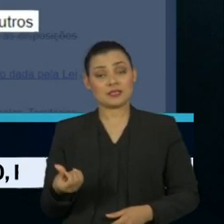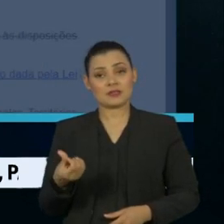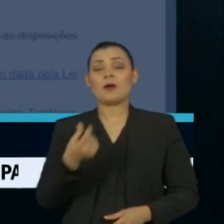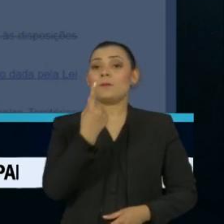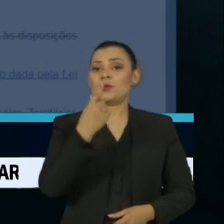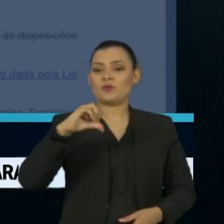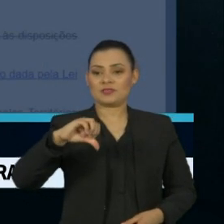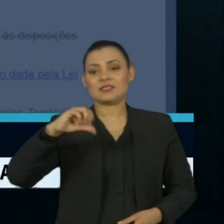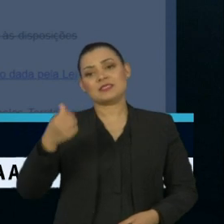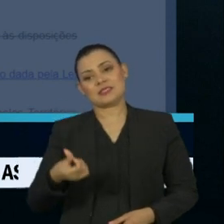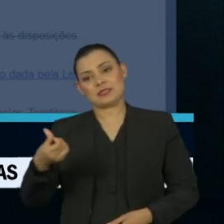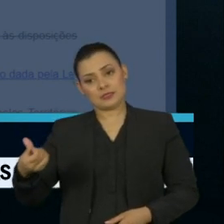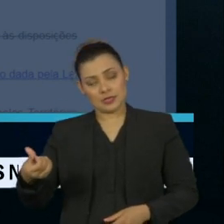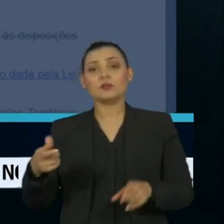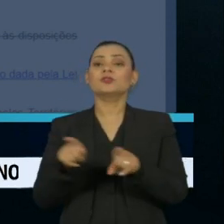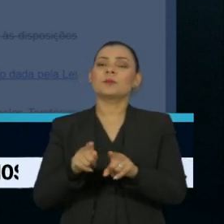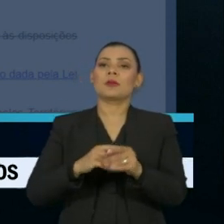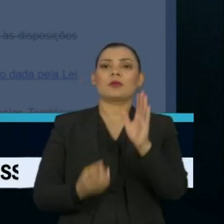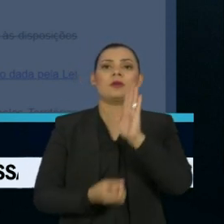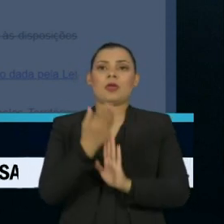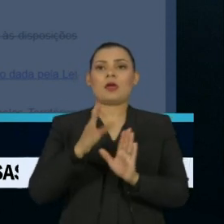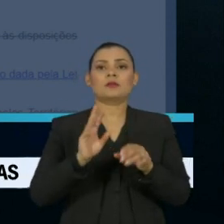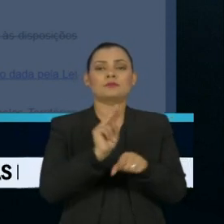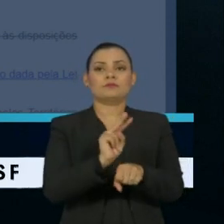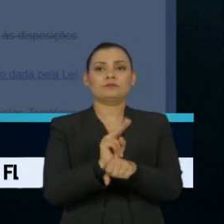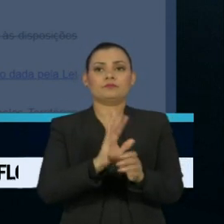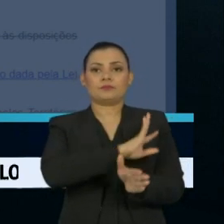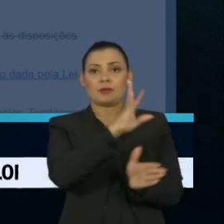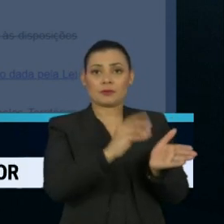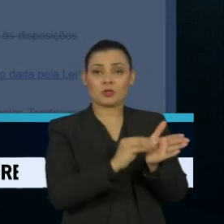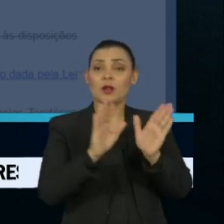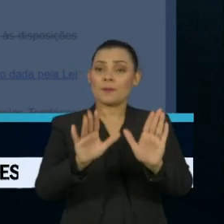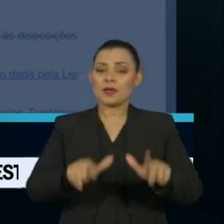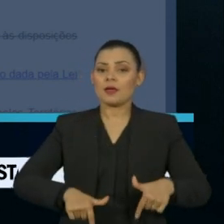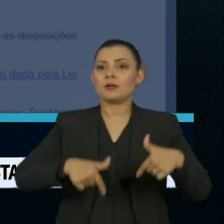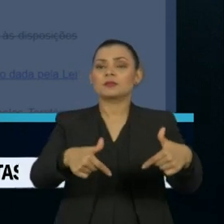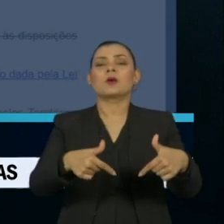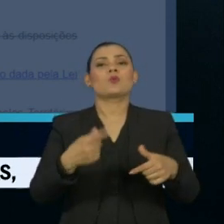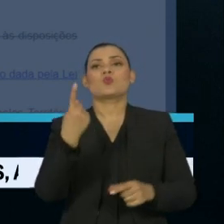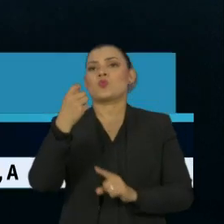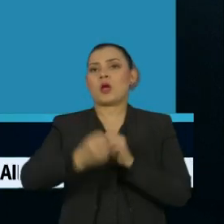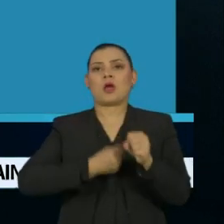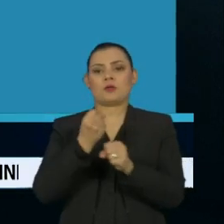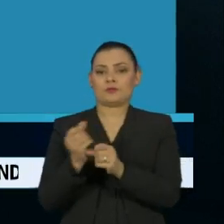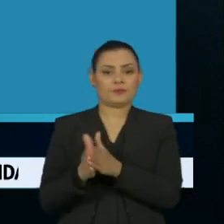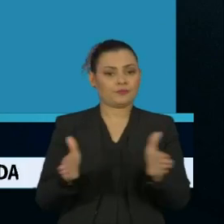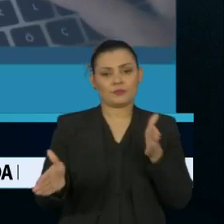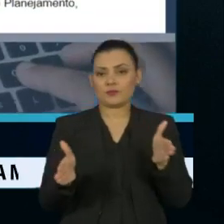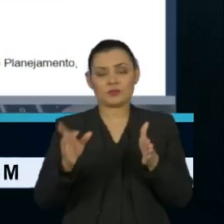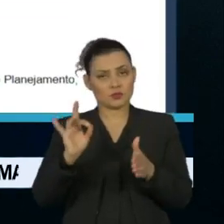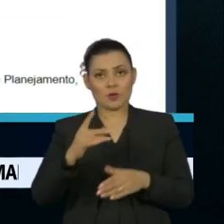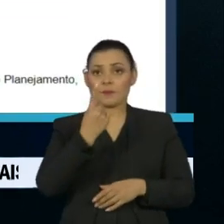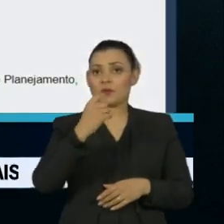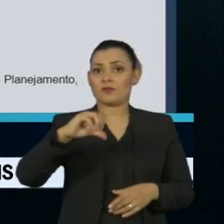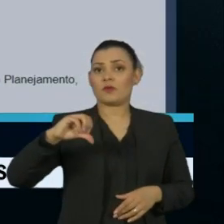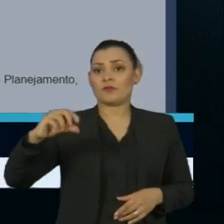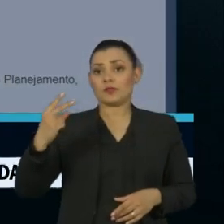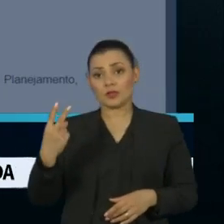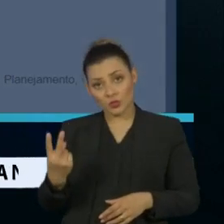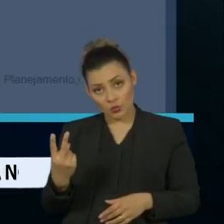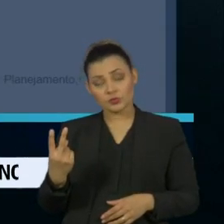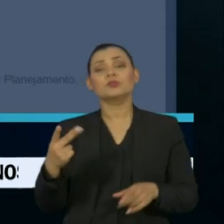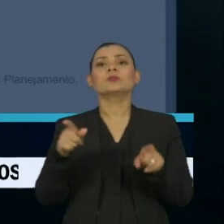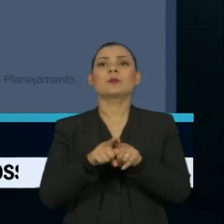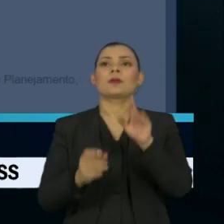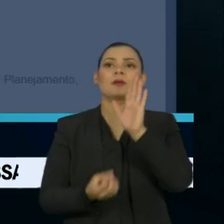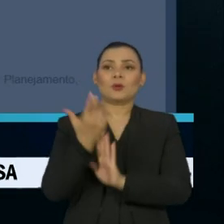quando foi criada a Superintendência de Desenvolvimento da Amazônia. Mas a iniciativa durou um ano. Em 92, o órgão ressurgiu com